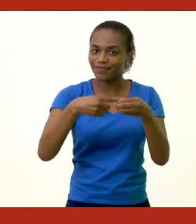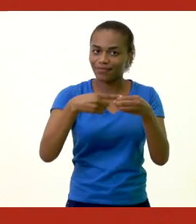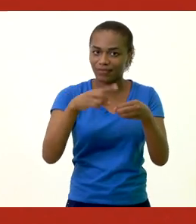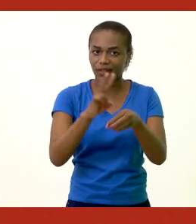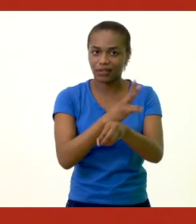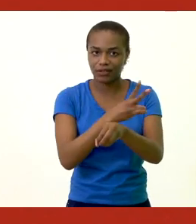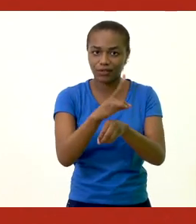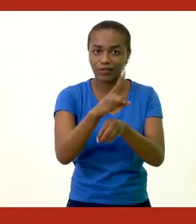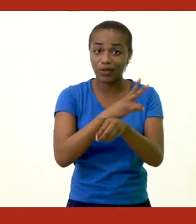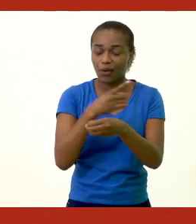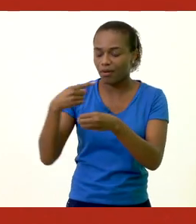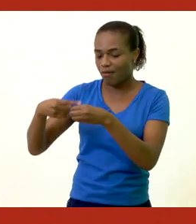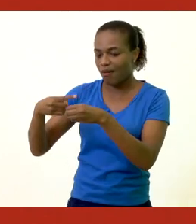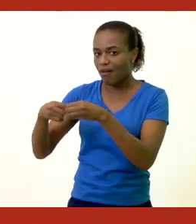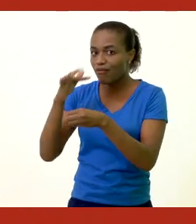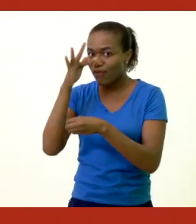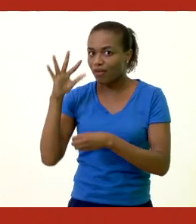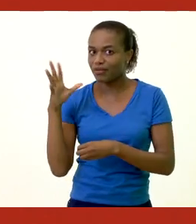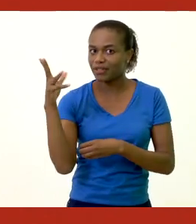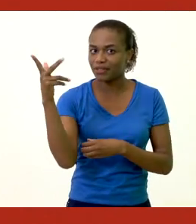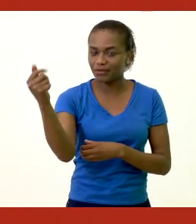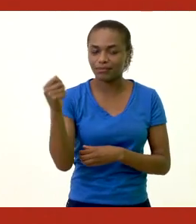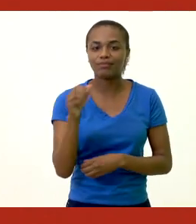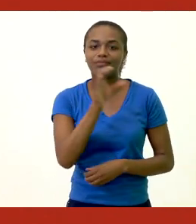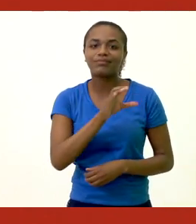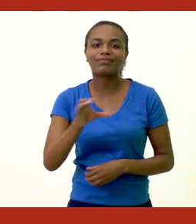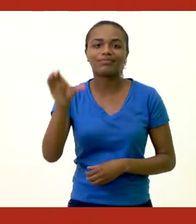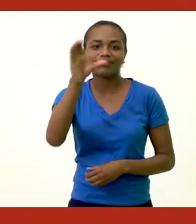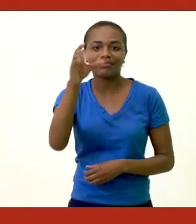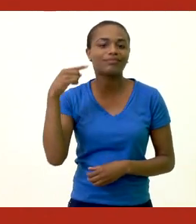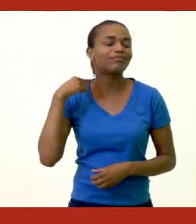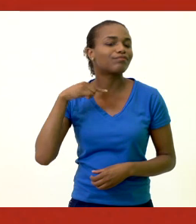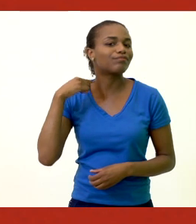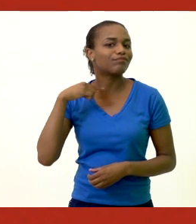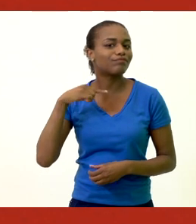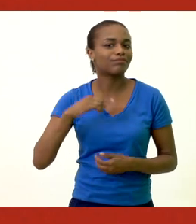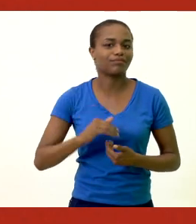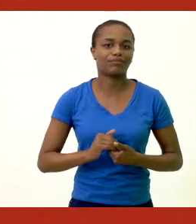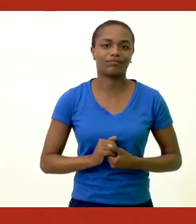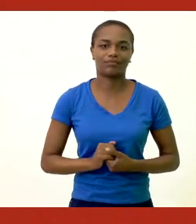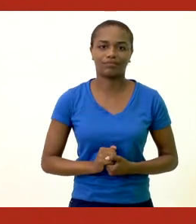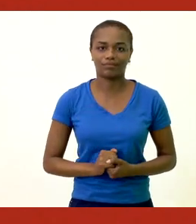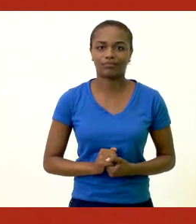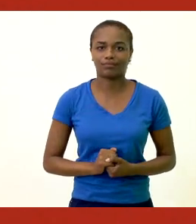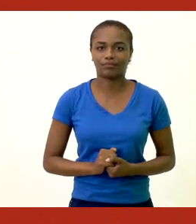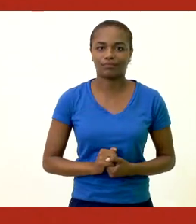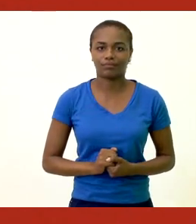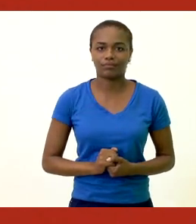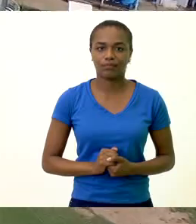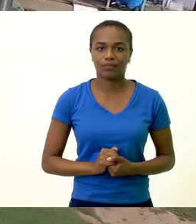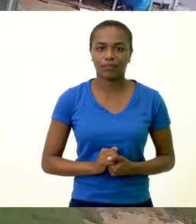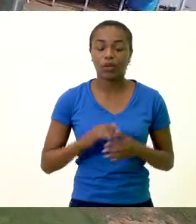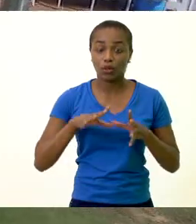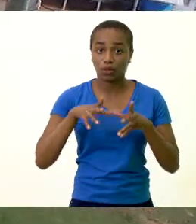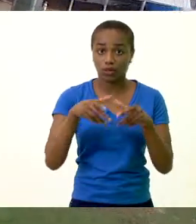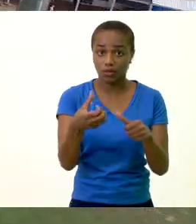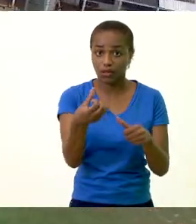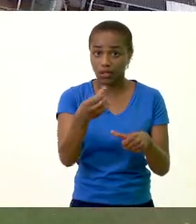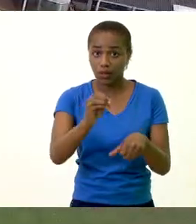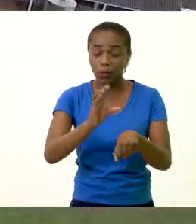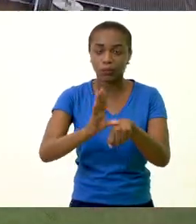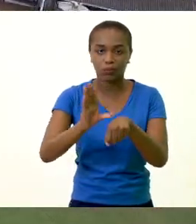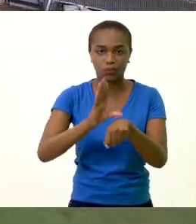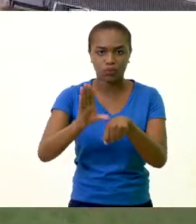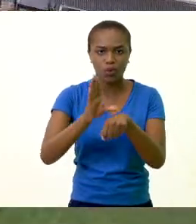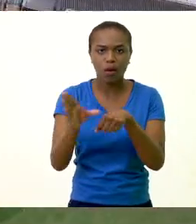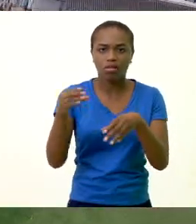campi, nas cidades de Viçosa e Florestal, localizadas no estado de Minas Gerais. Ele é um